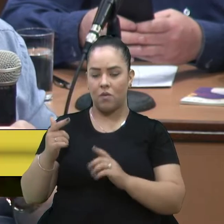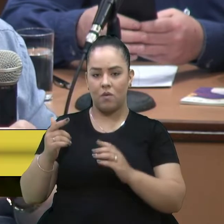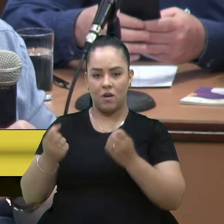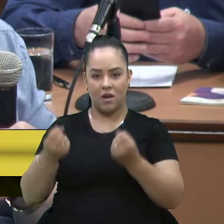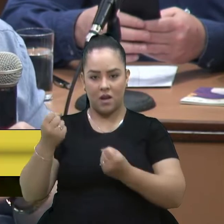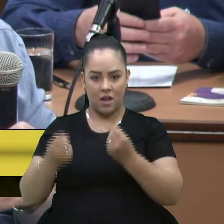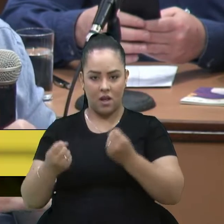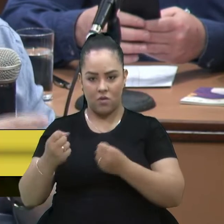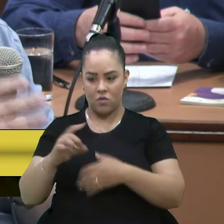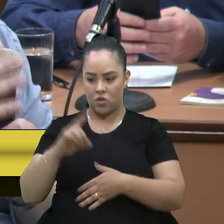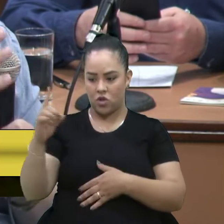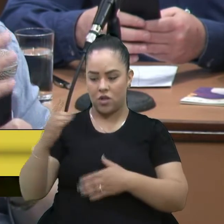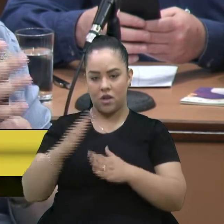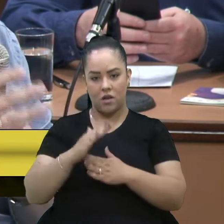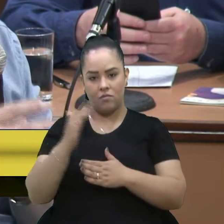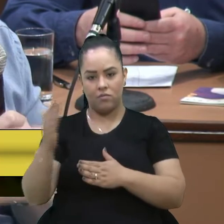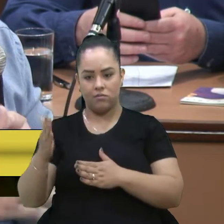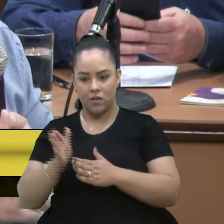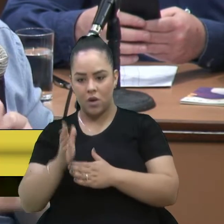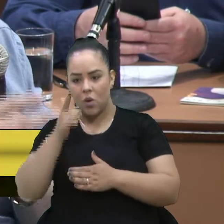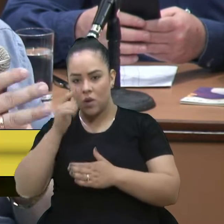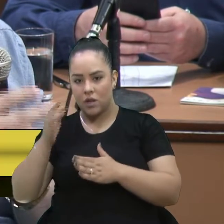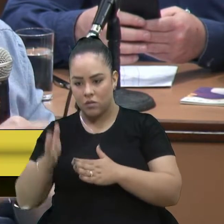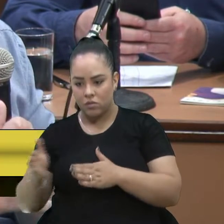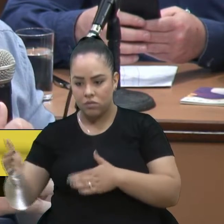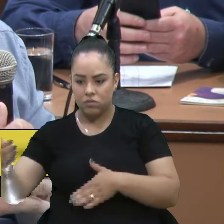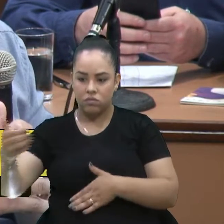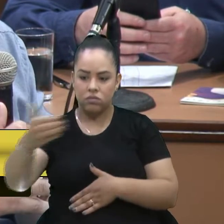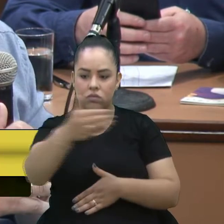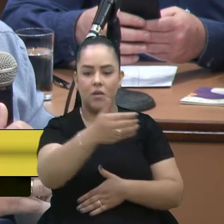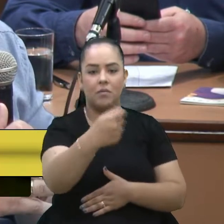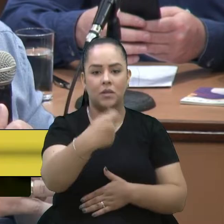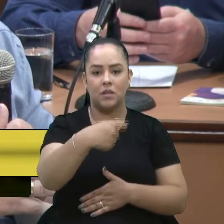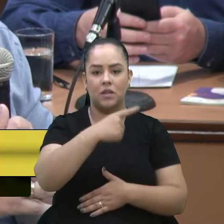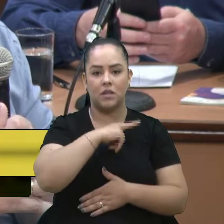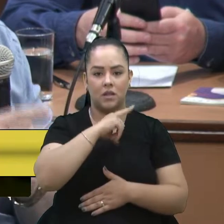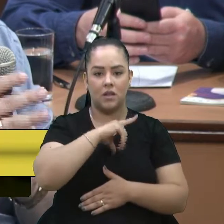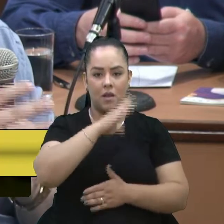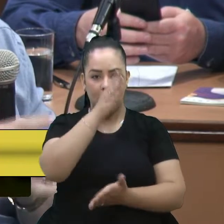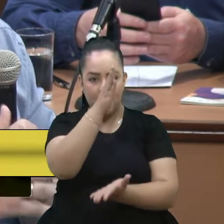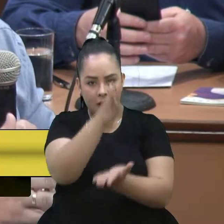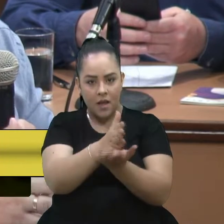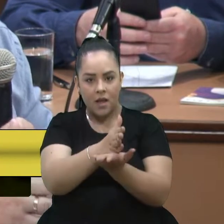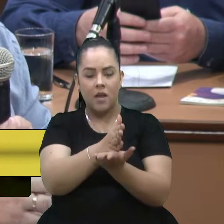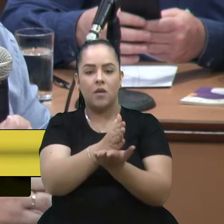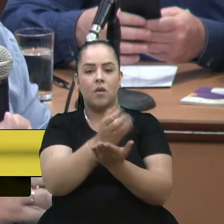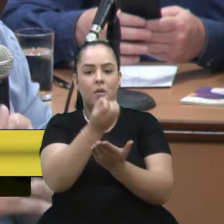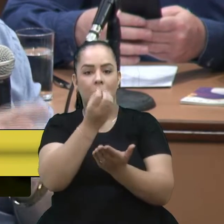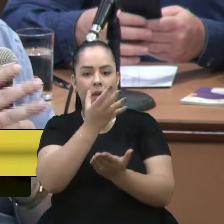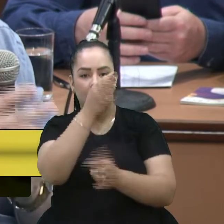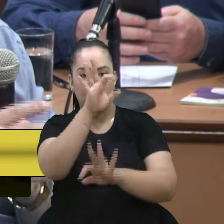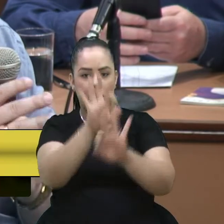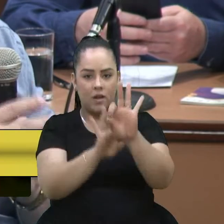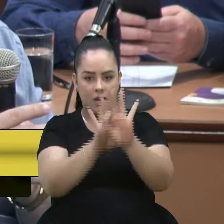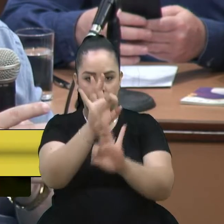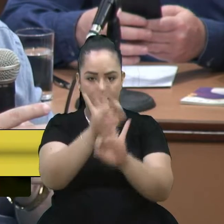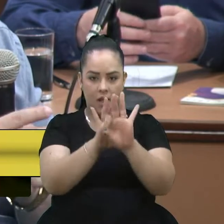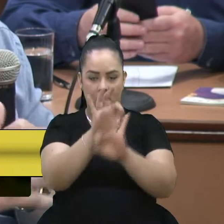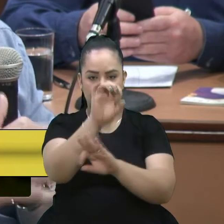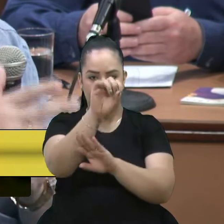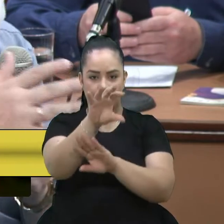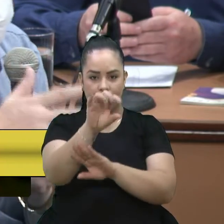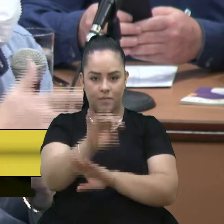fazer a travessia. Então, seria simplesmente fazer no meio da via, se fosse o caso, bem sinalizado, e já iria